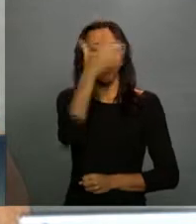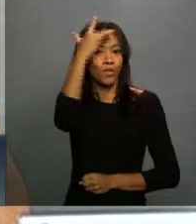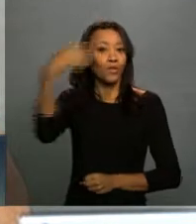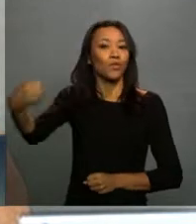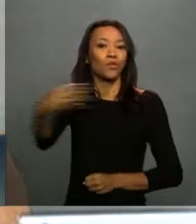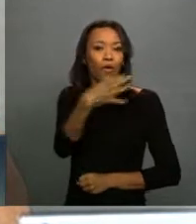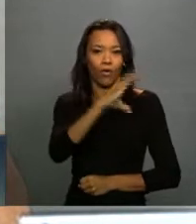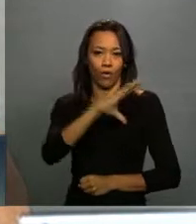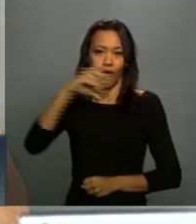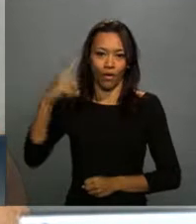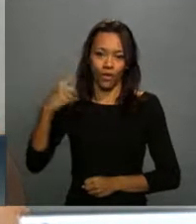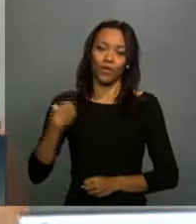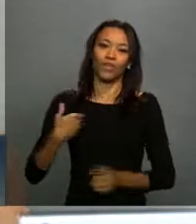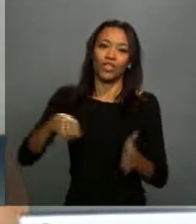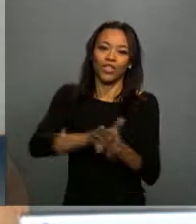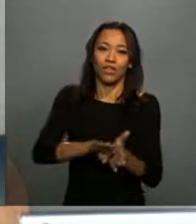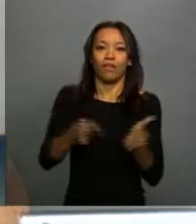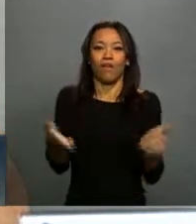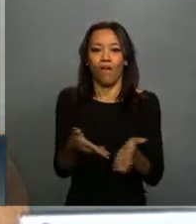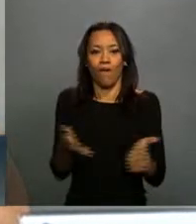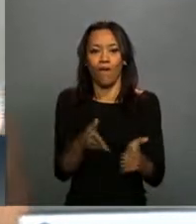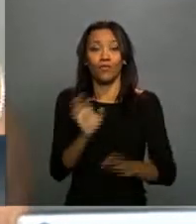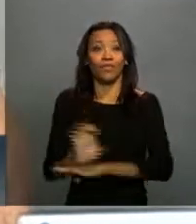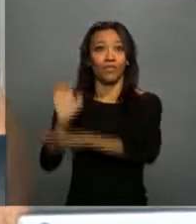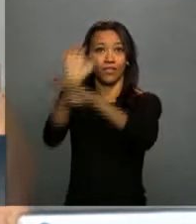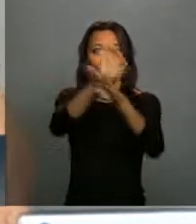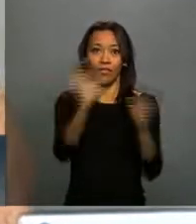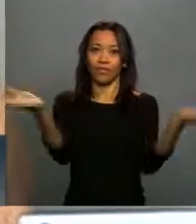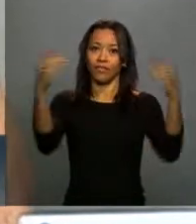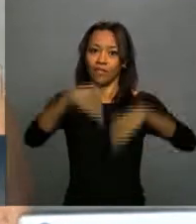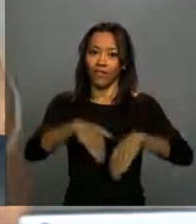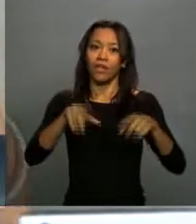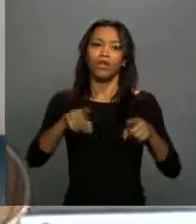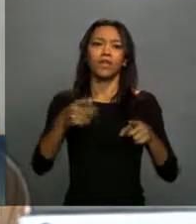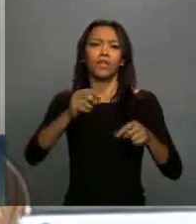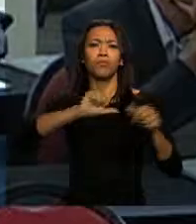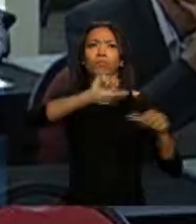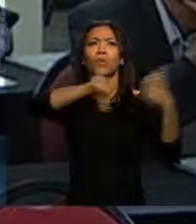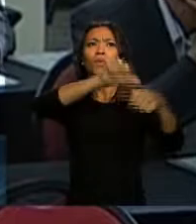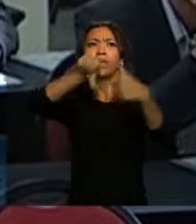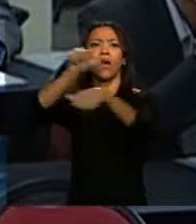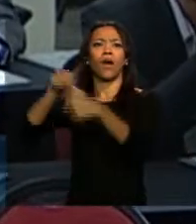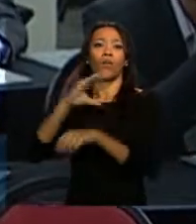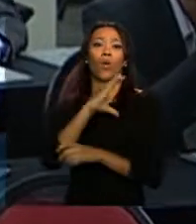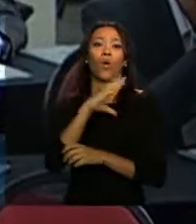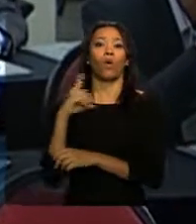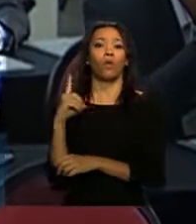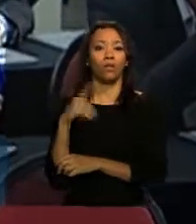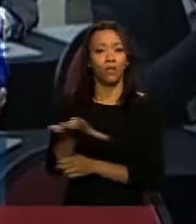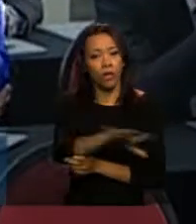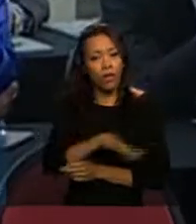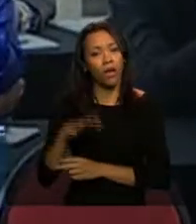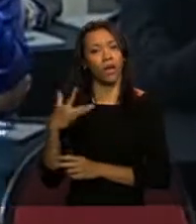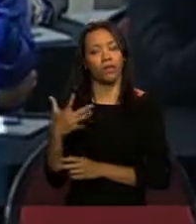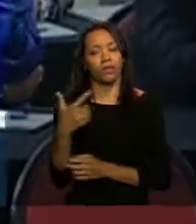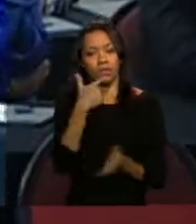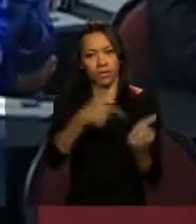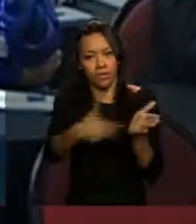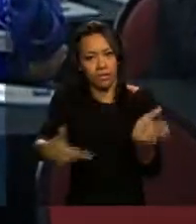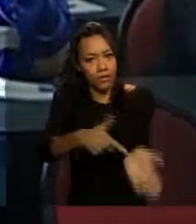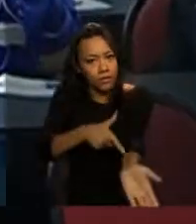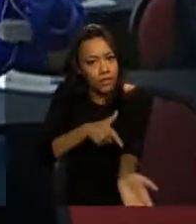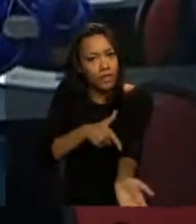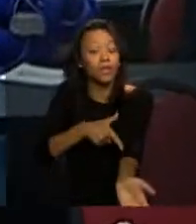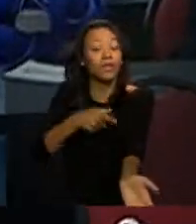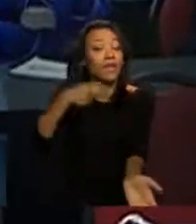agora na Emo Rede, dos estados, que mudaram recentemente a coordenação. E é fundamental que a gente possa, de fato,